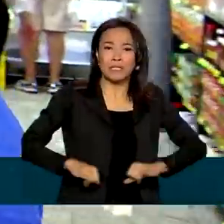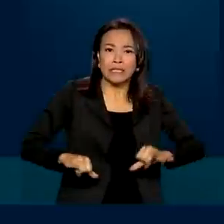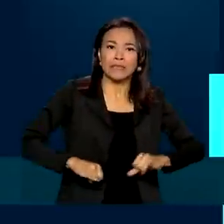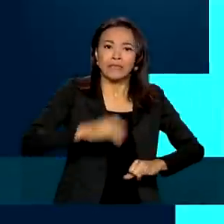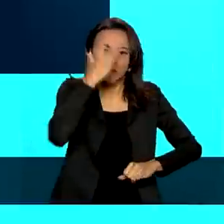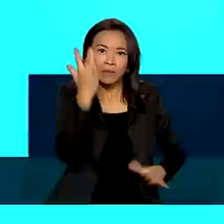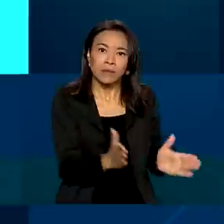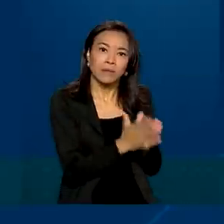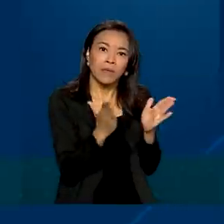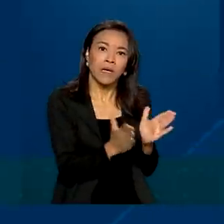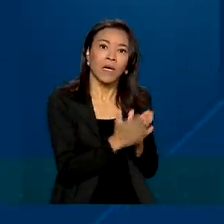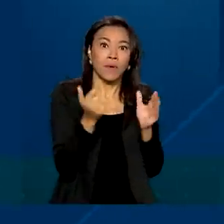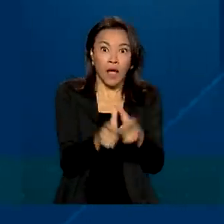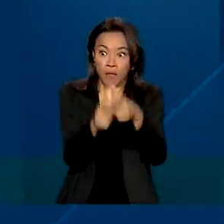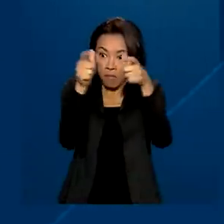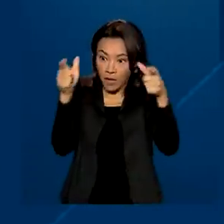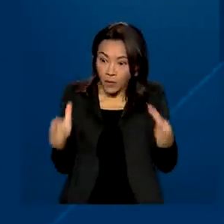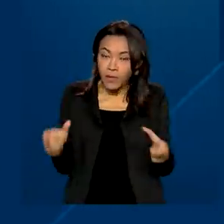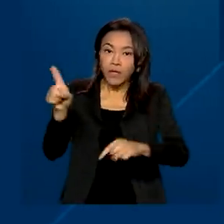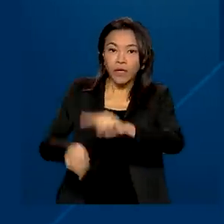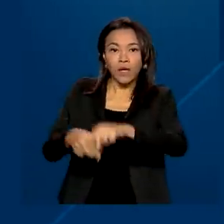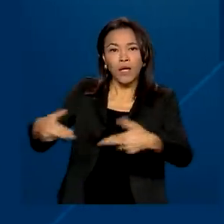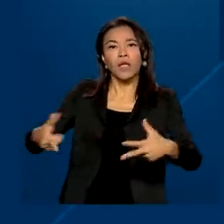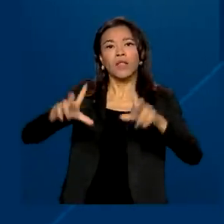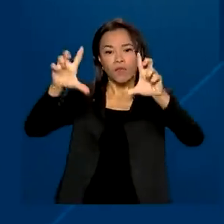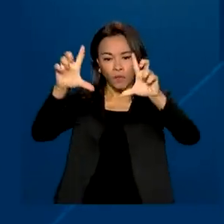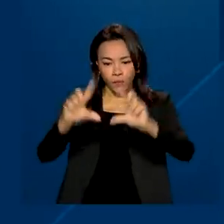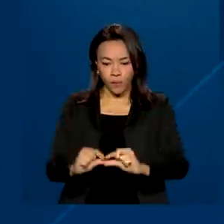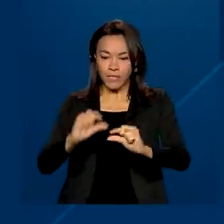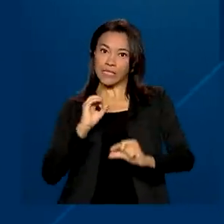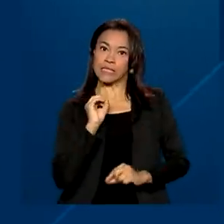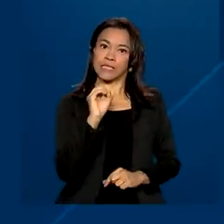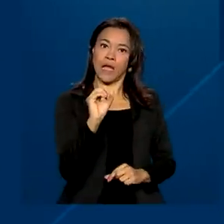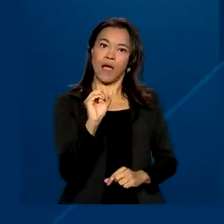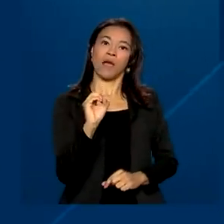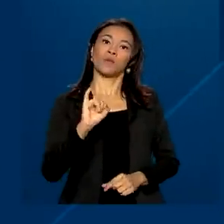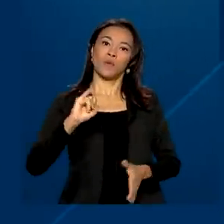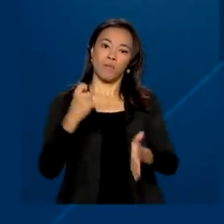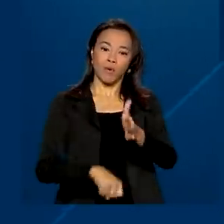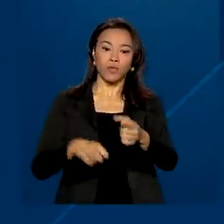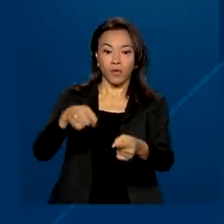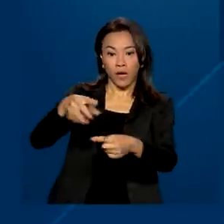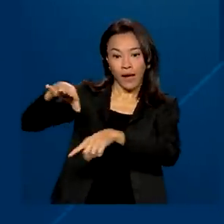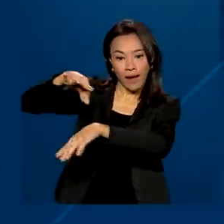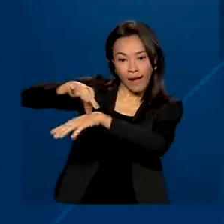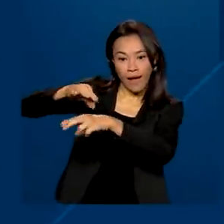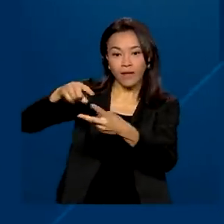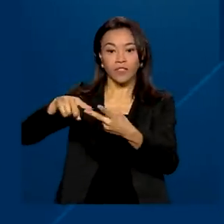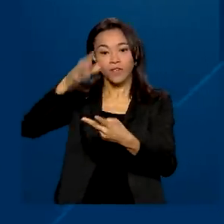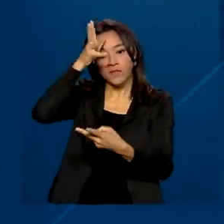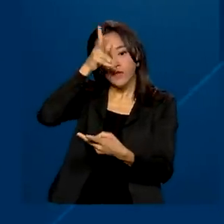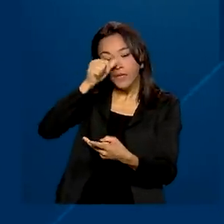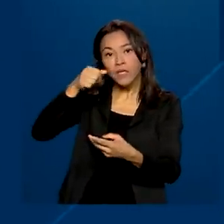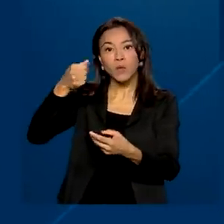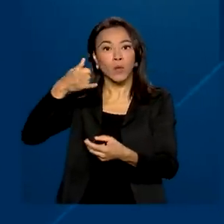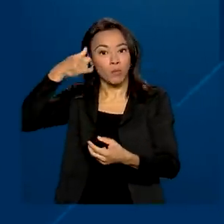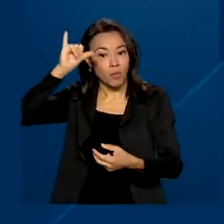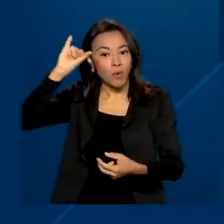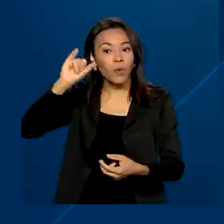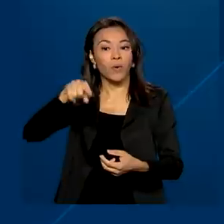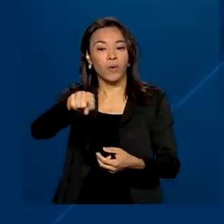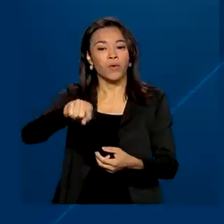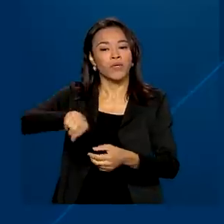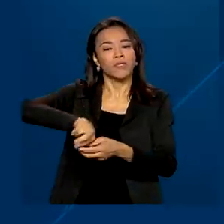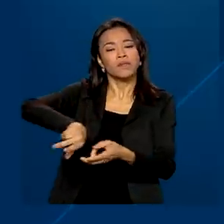renda. A maioria dos produtos teve o imposto zerado. É o caso da carne bovina, carne de frango, incluindo pedaços e